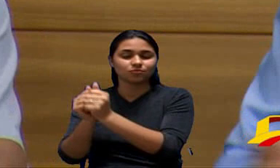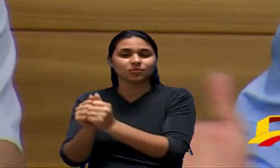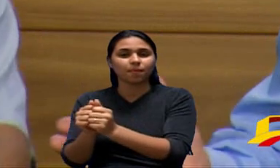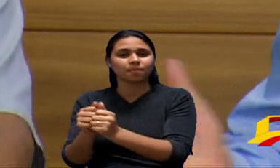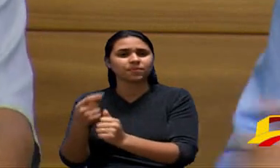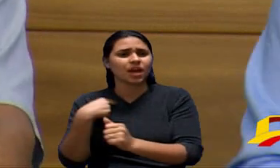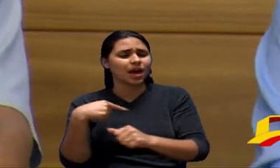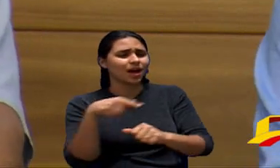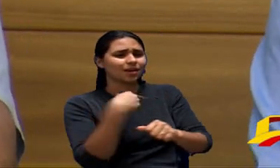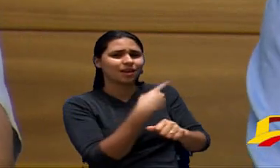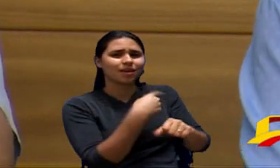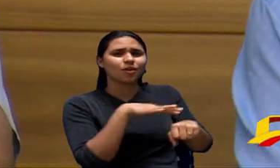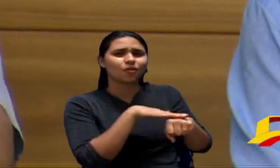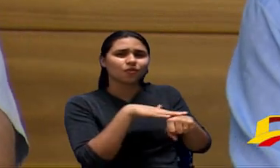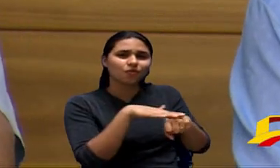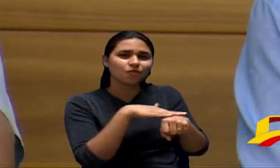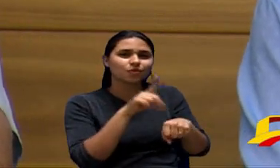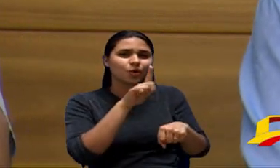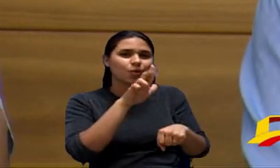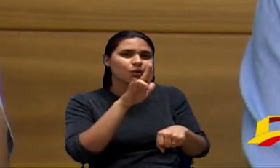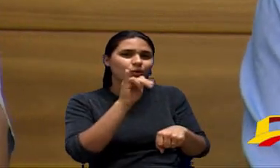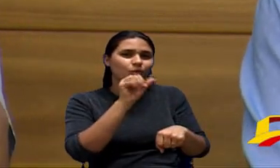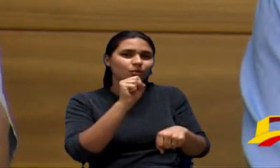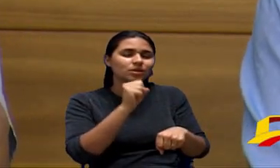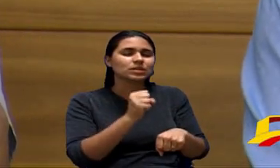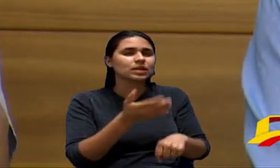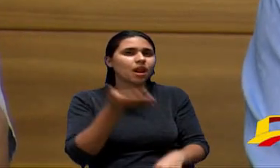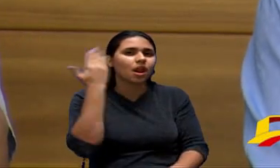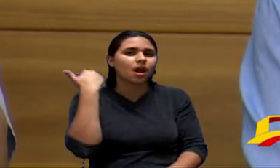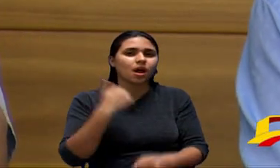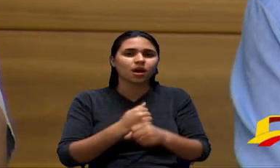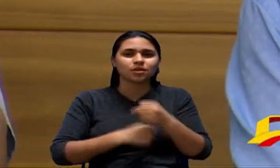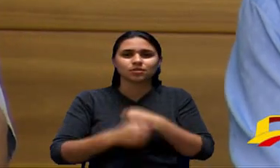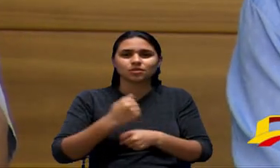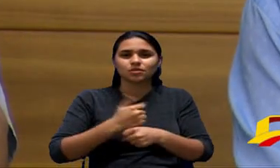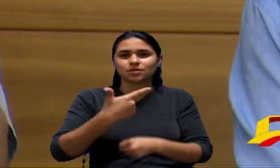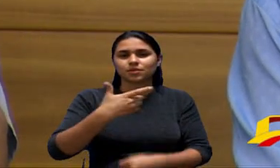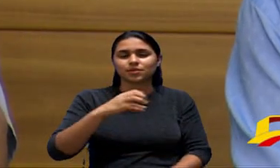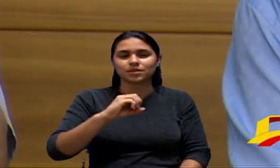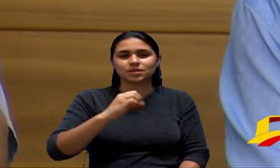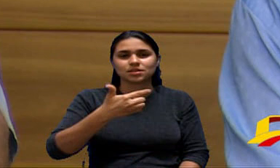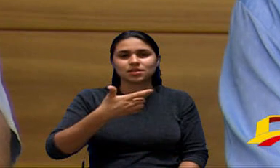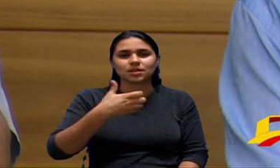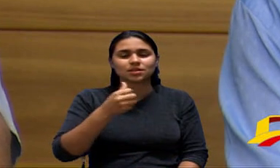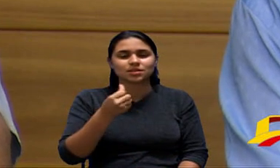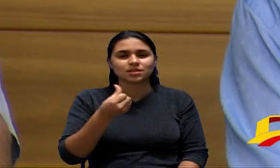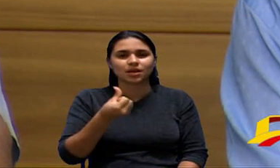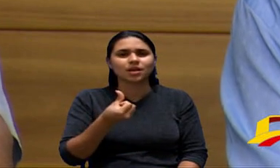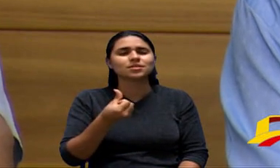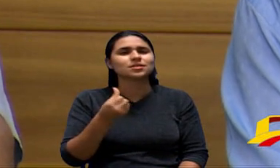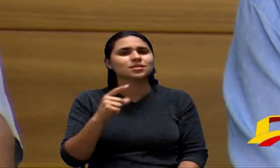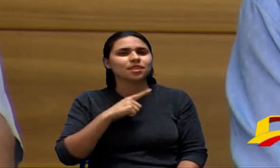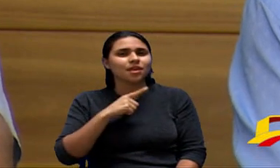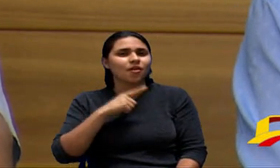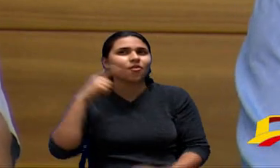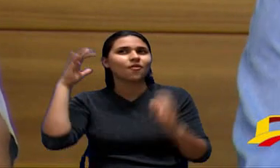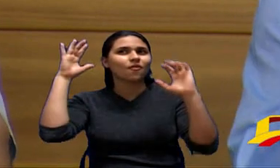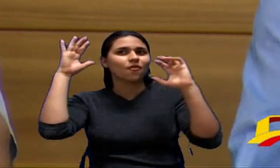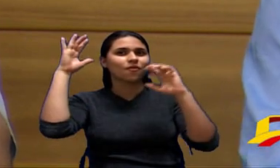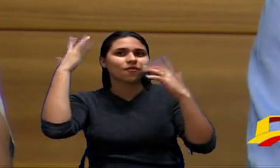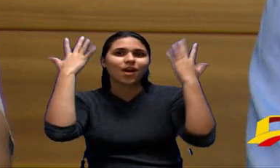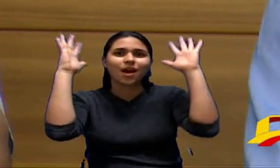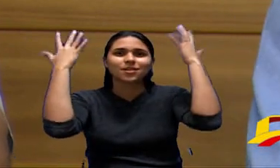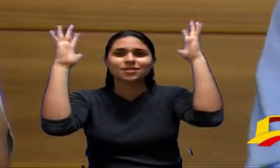Luiz aqui ao meu lado que em 2016 houve uma grande festa na Avenida Itavuvu